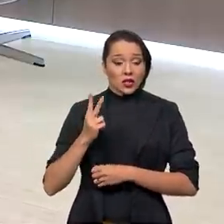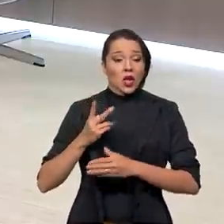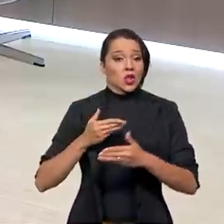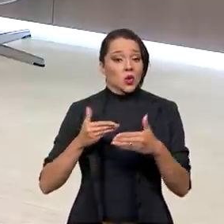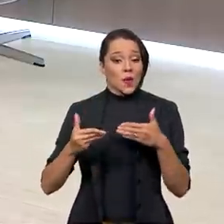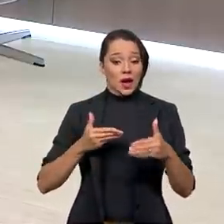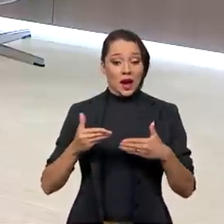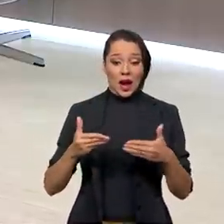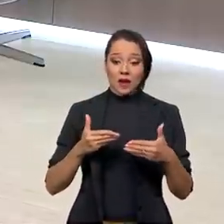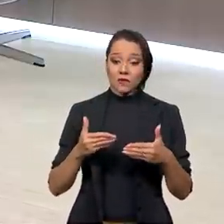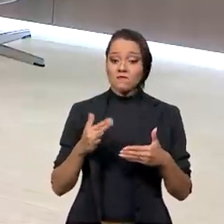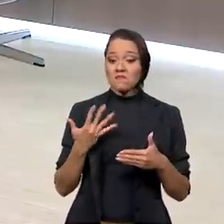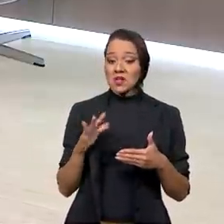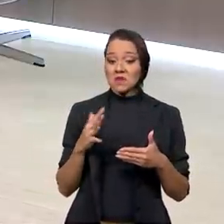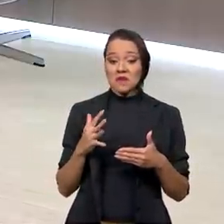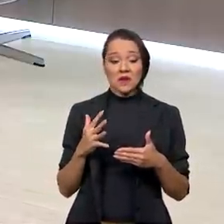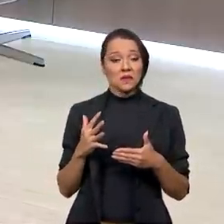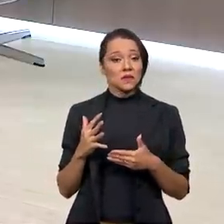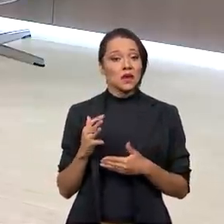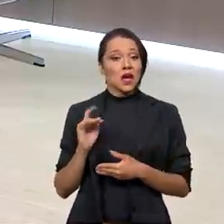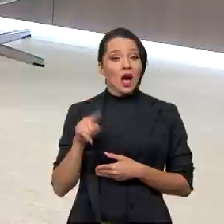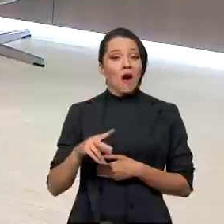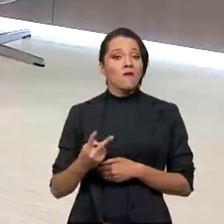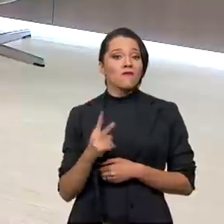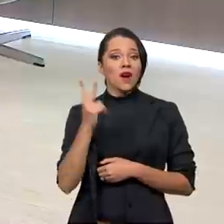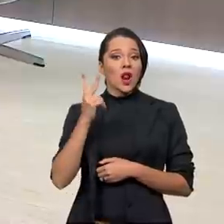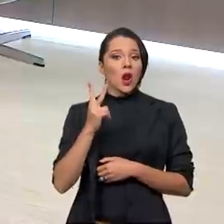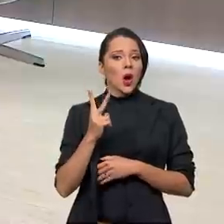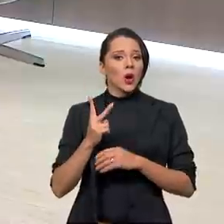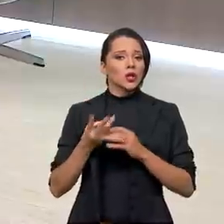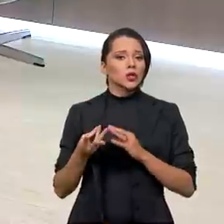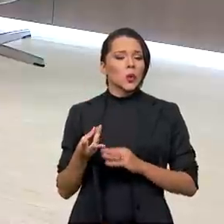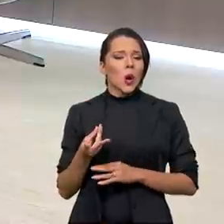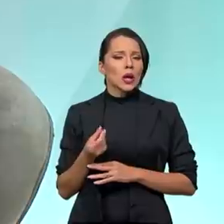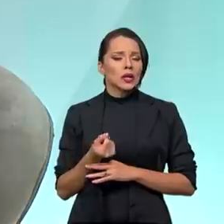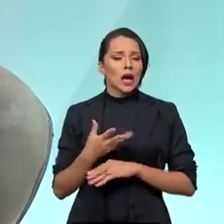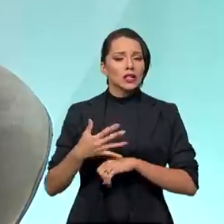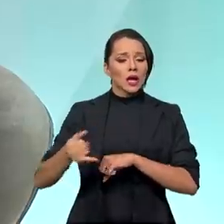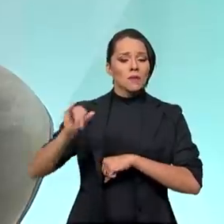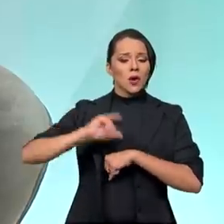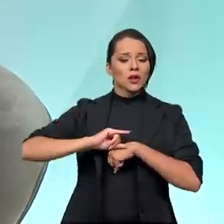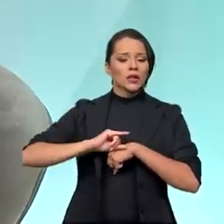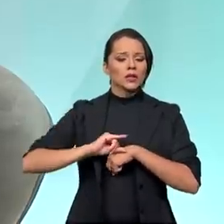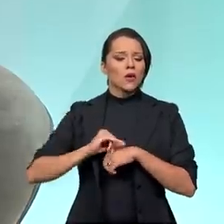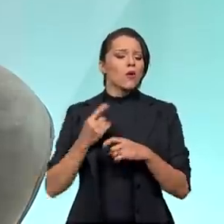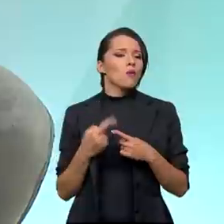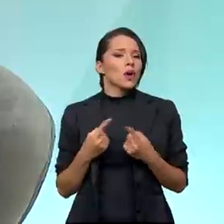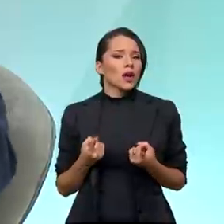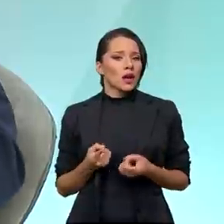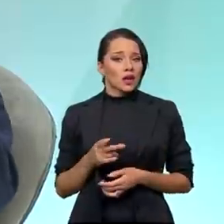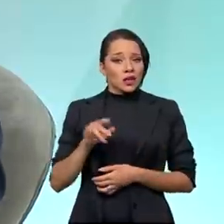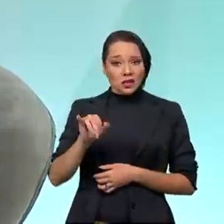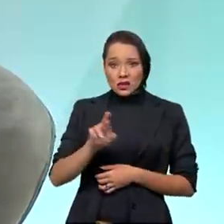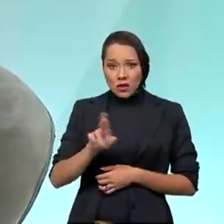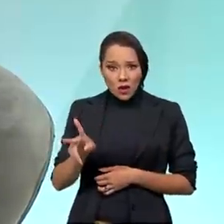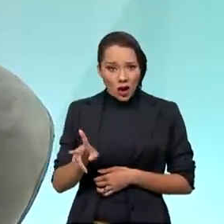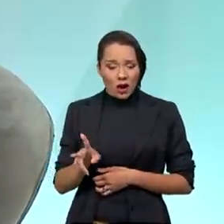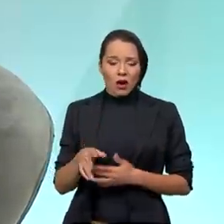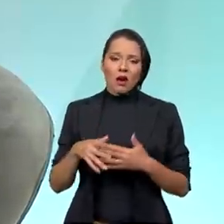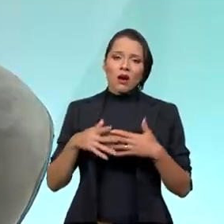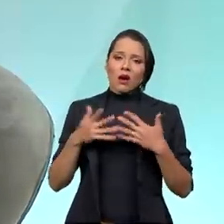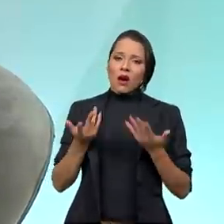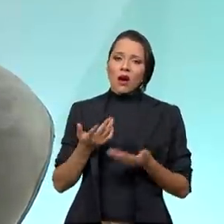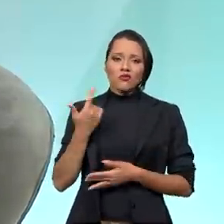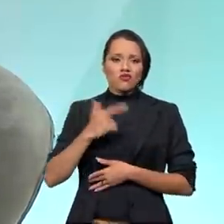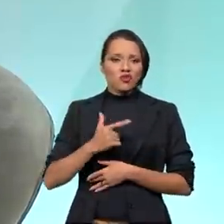doméstico relacionados ao preço de paridade de importação. Mas por quê? Porque se assim não fosse, nós não